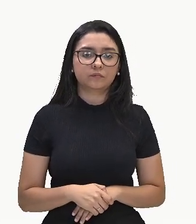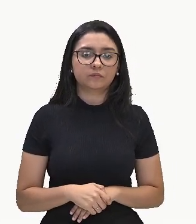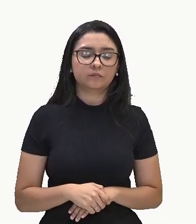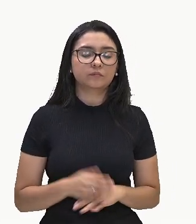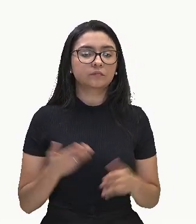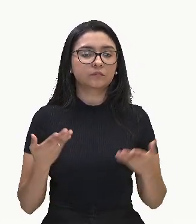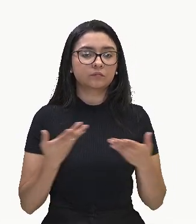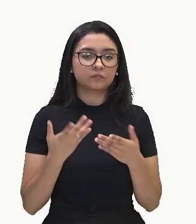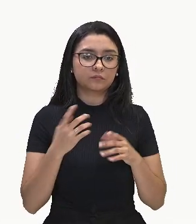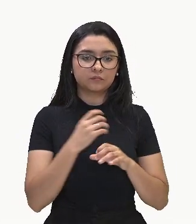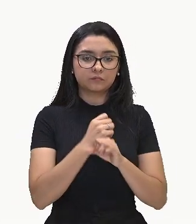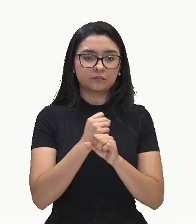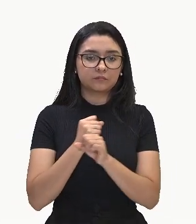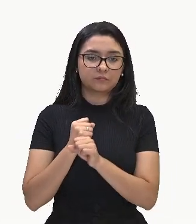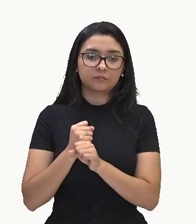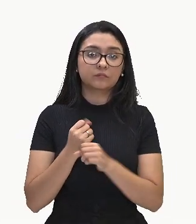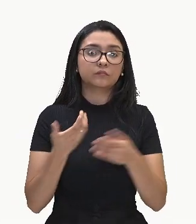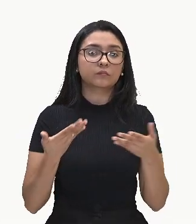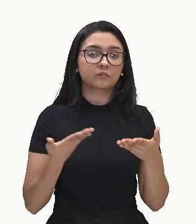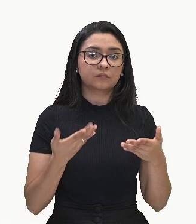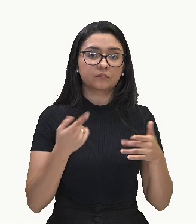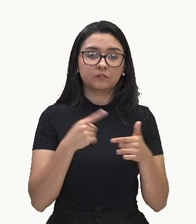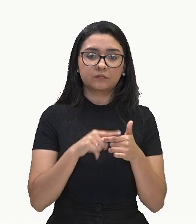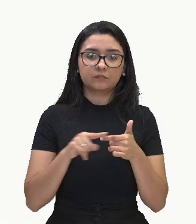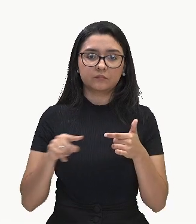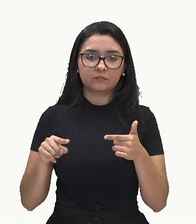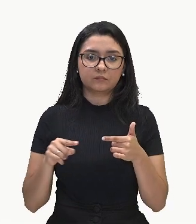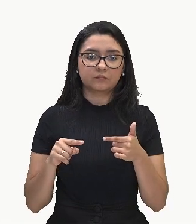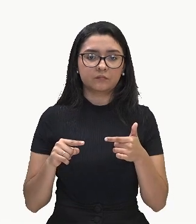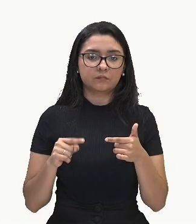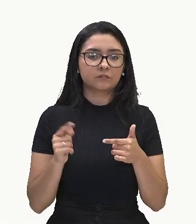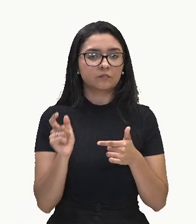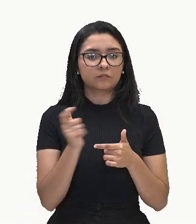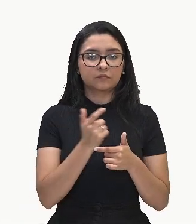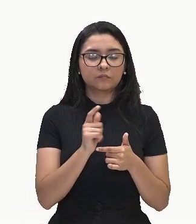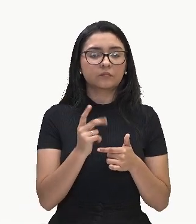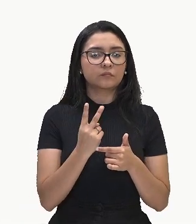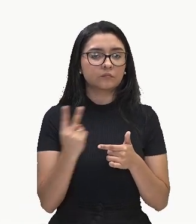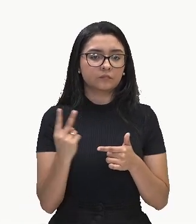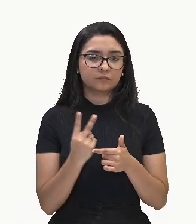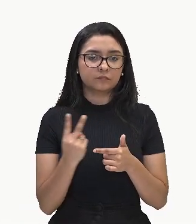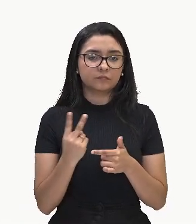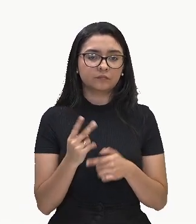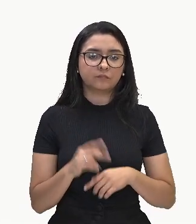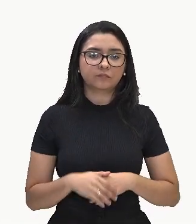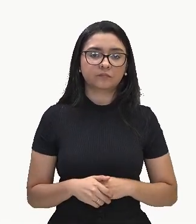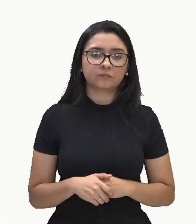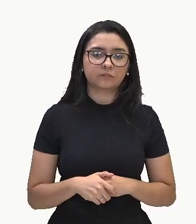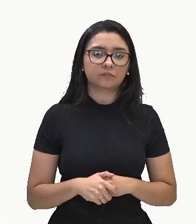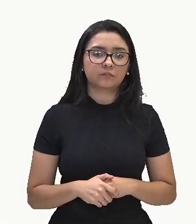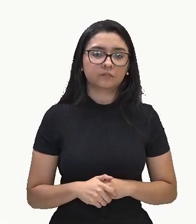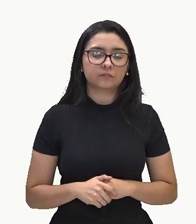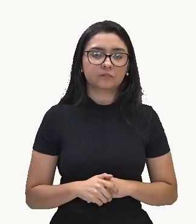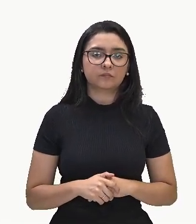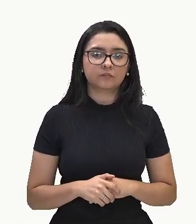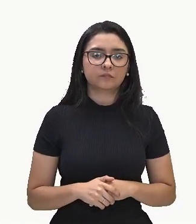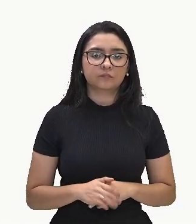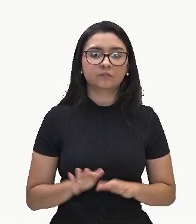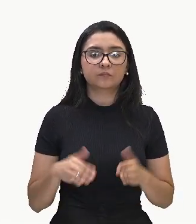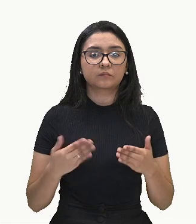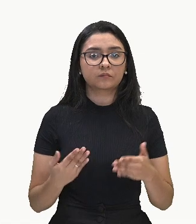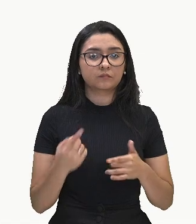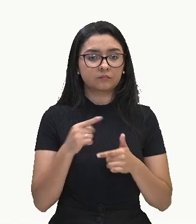realizar a divisão entre esses dois polinômios. Ok? Então, a gente vai